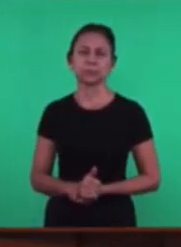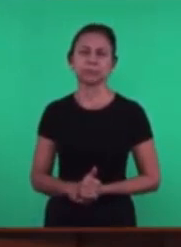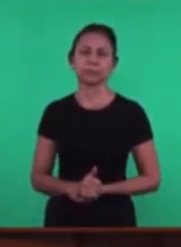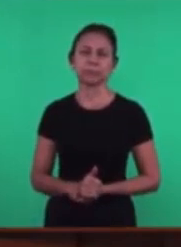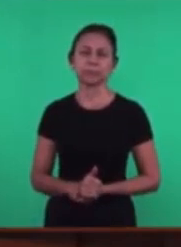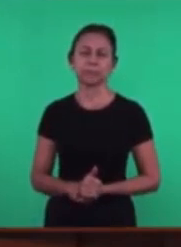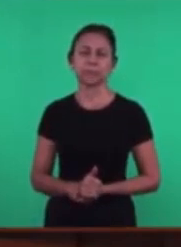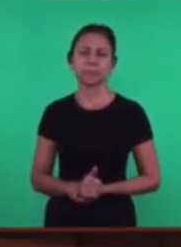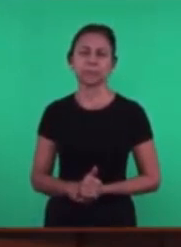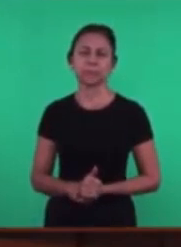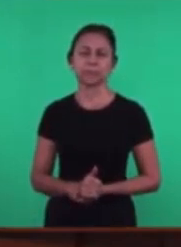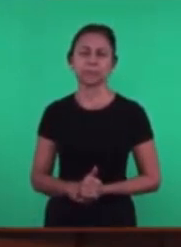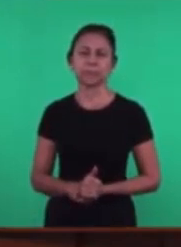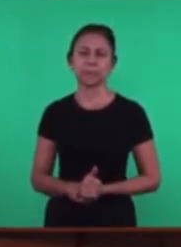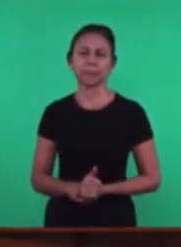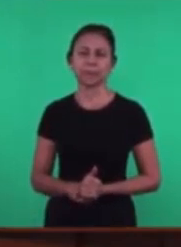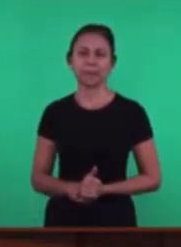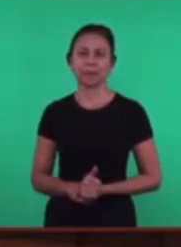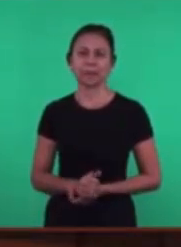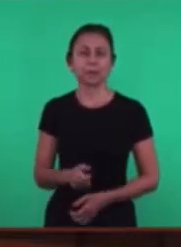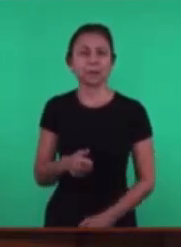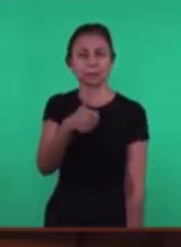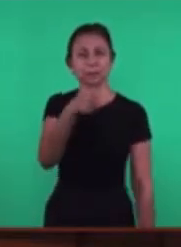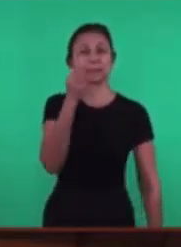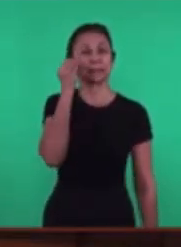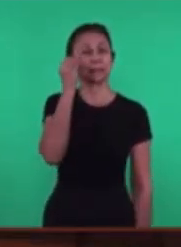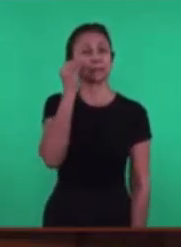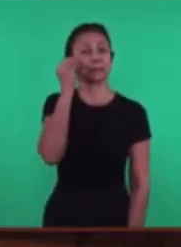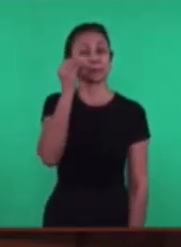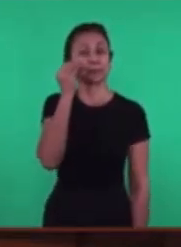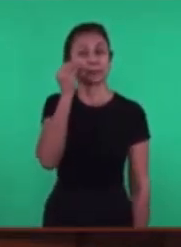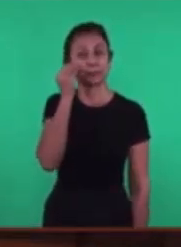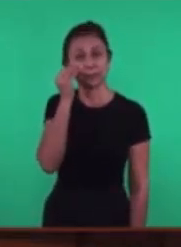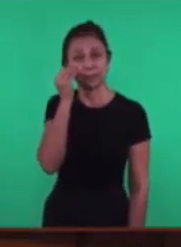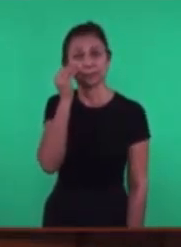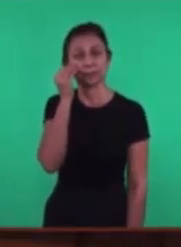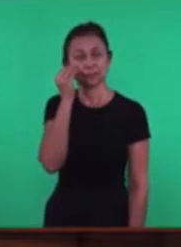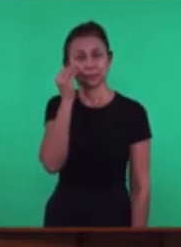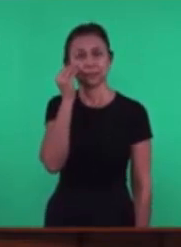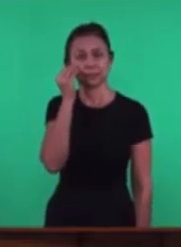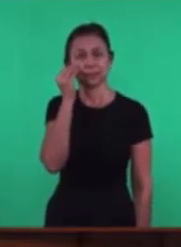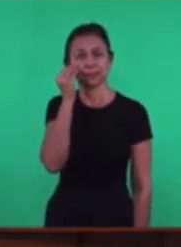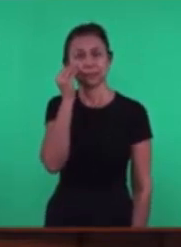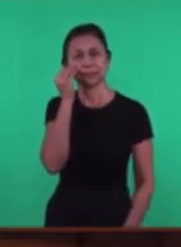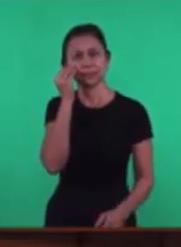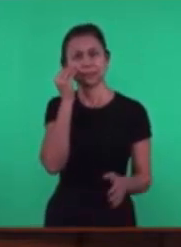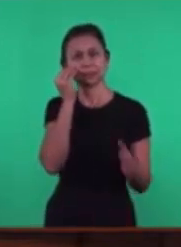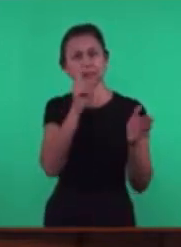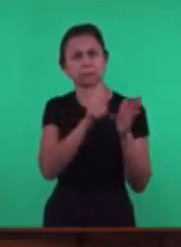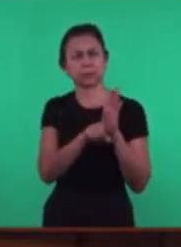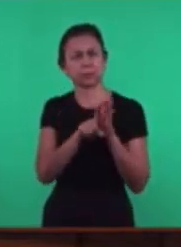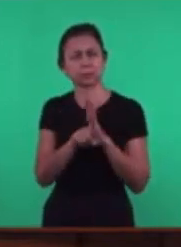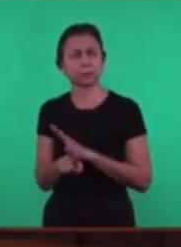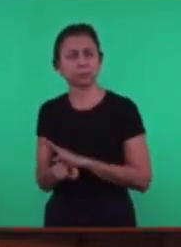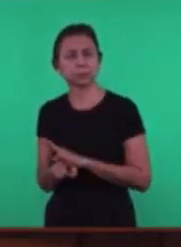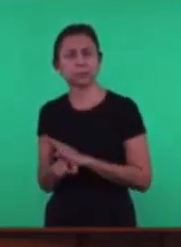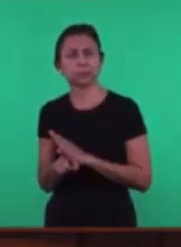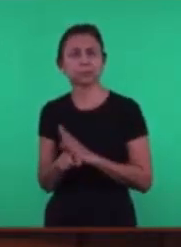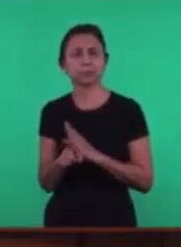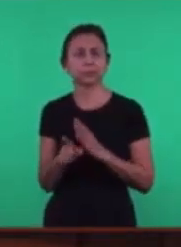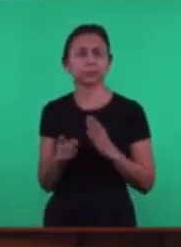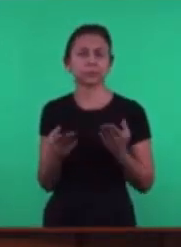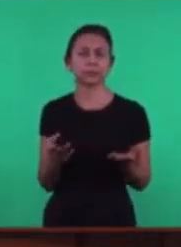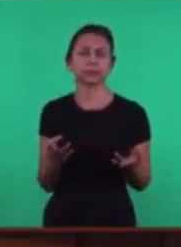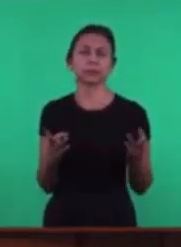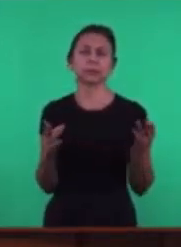teste E ao mesmo tempo a primeira abordagem A respeito daquilo que